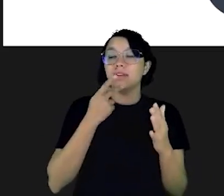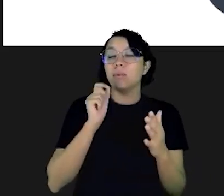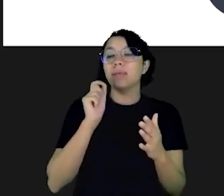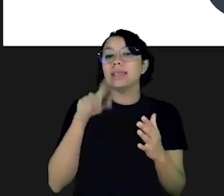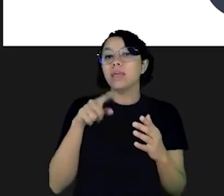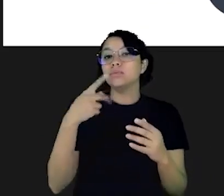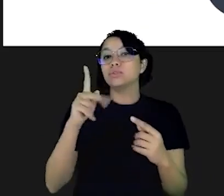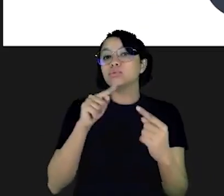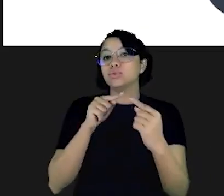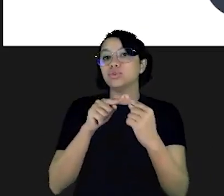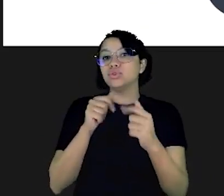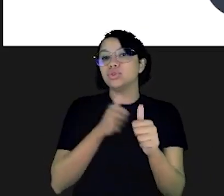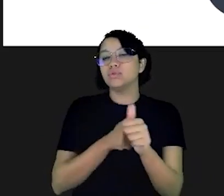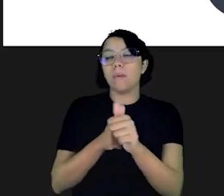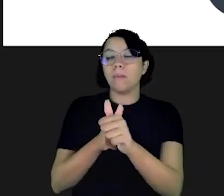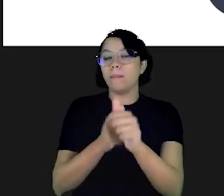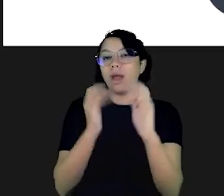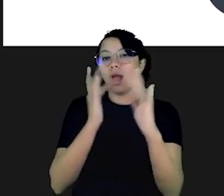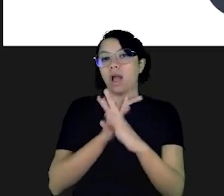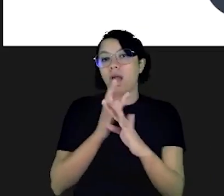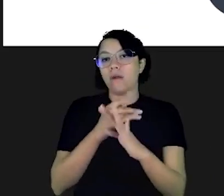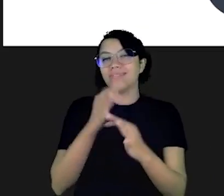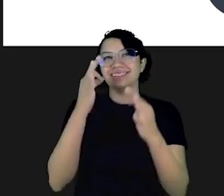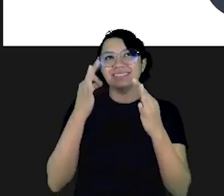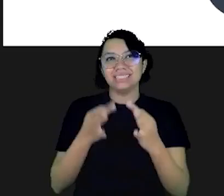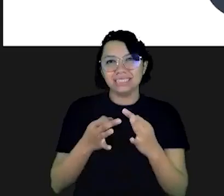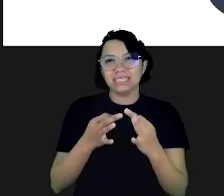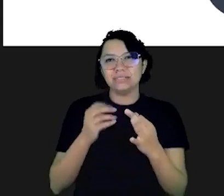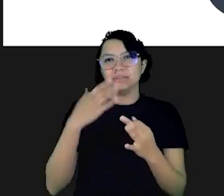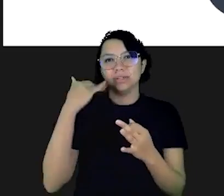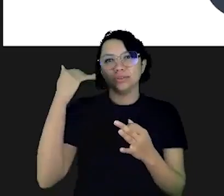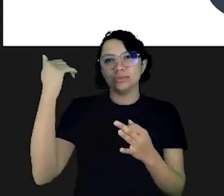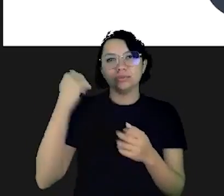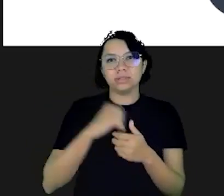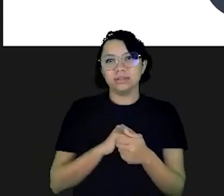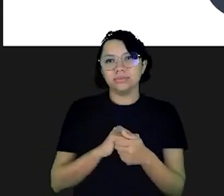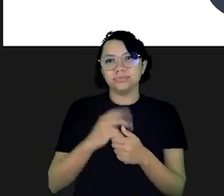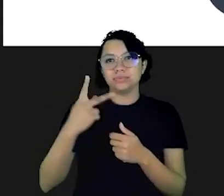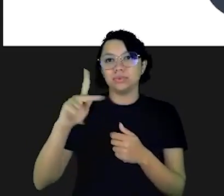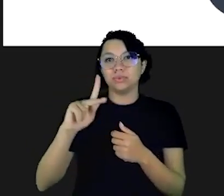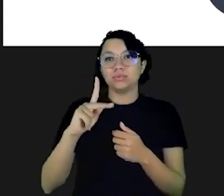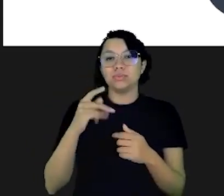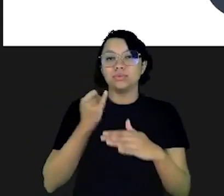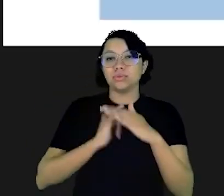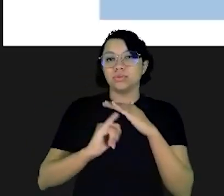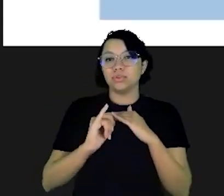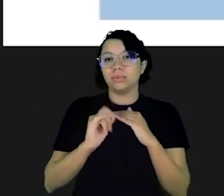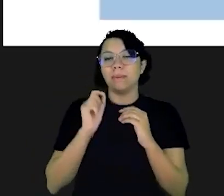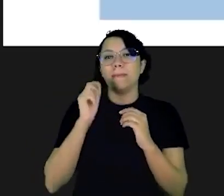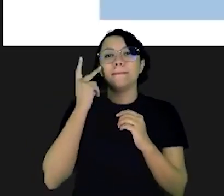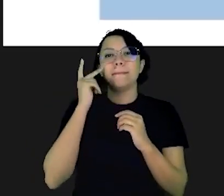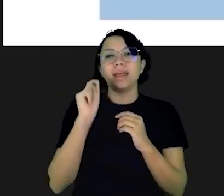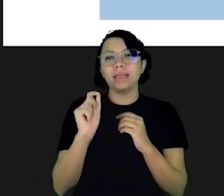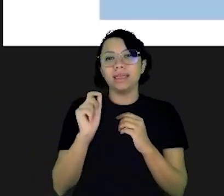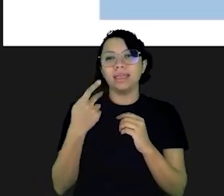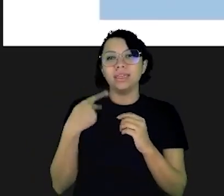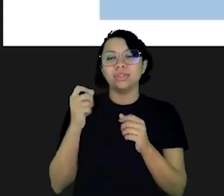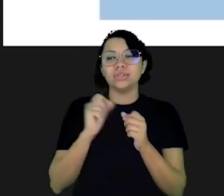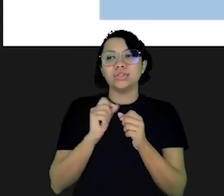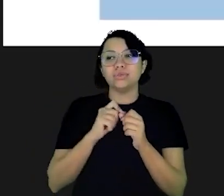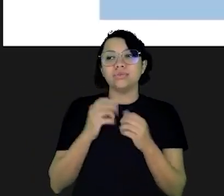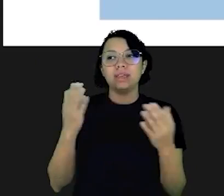você vai definir os seus objetivos, seguir esse fluxo. Eu tenho certeza que você vai conseguir ter sucesso com os seus